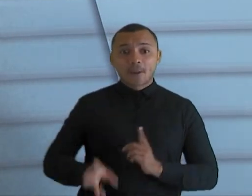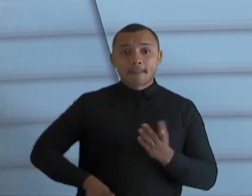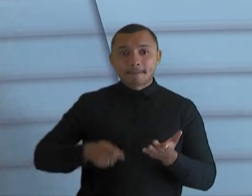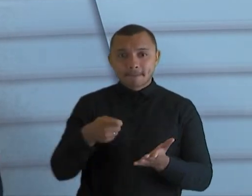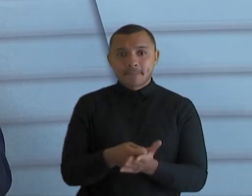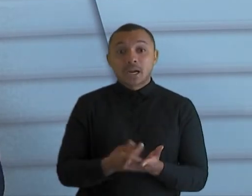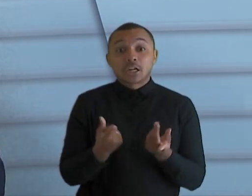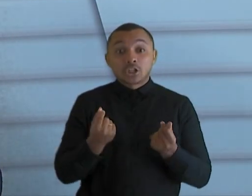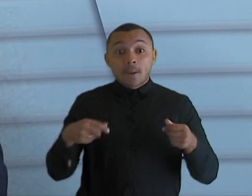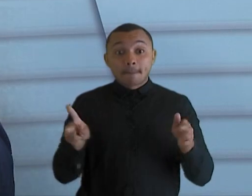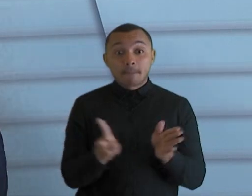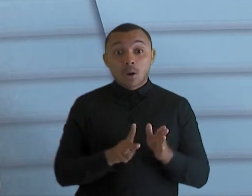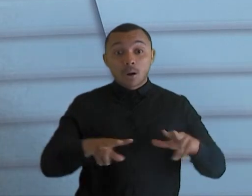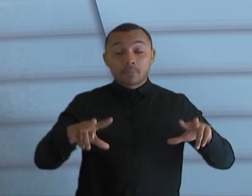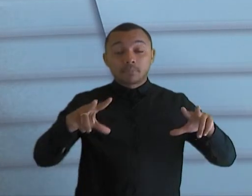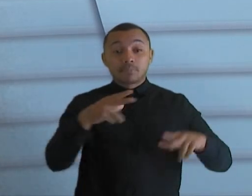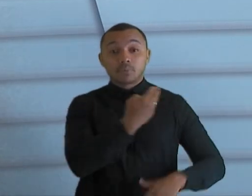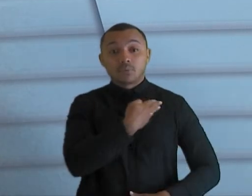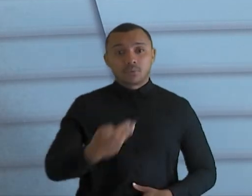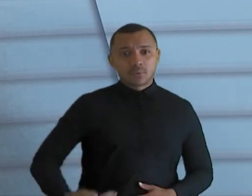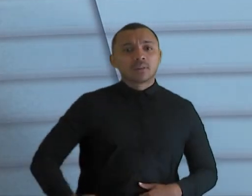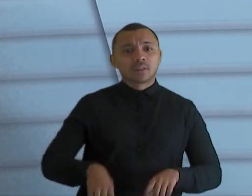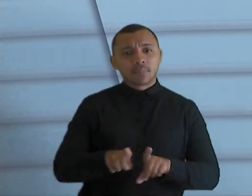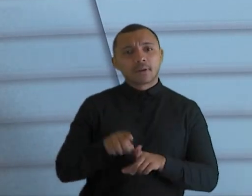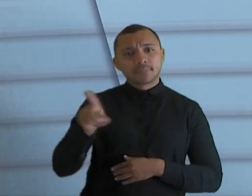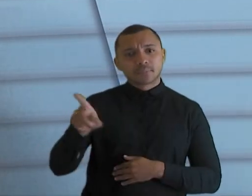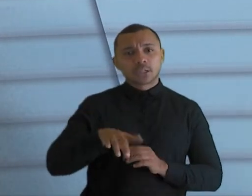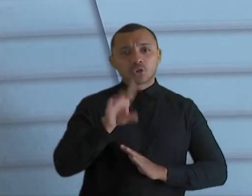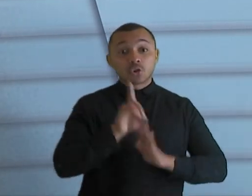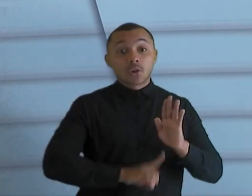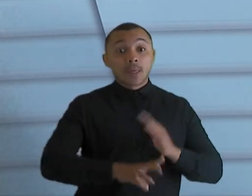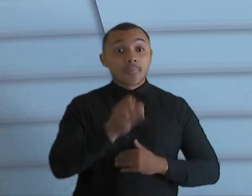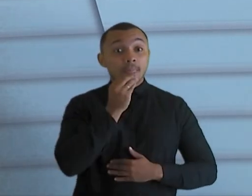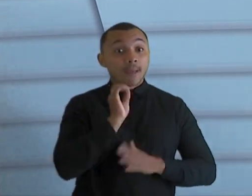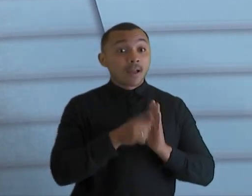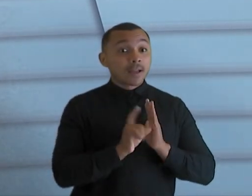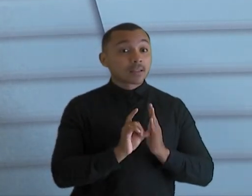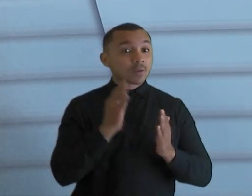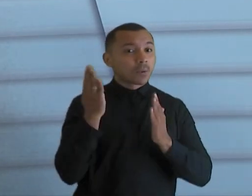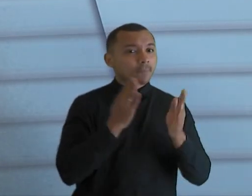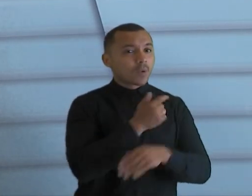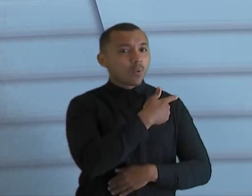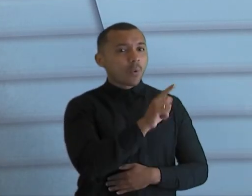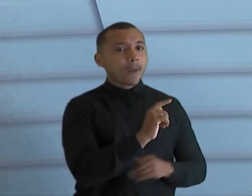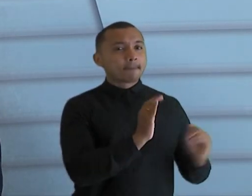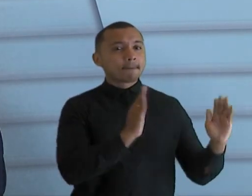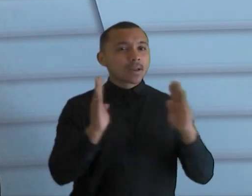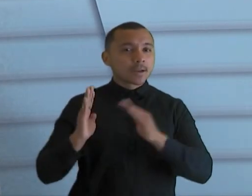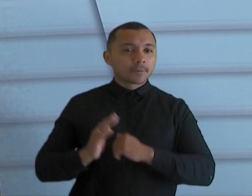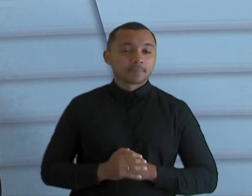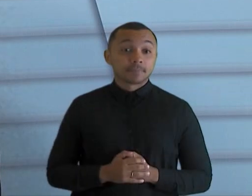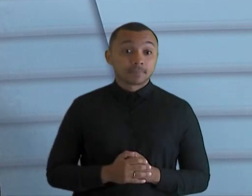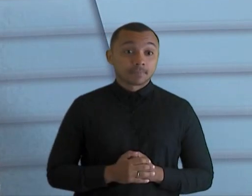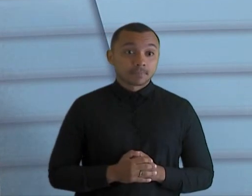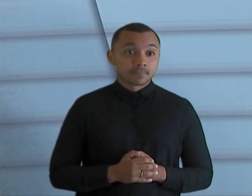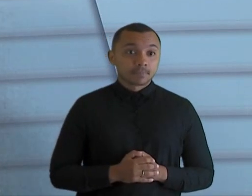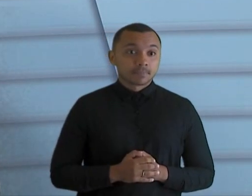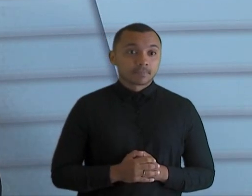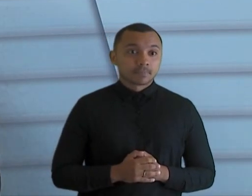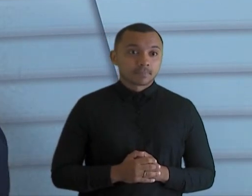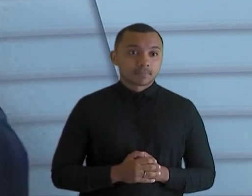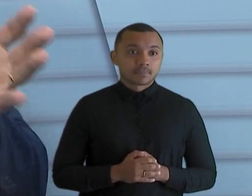e o cachê seja direito do artista, ele tem que comparar com o cachê do artista em outros momentos, para aquilo não ser um preço